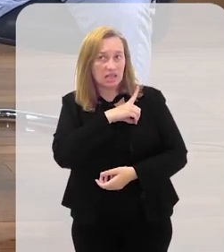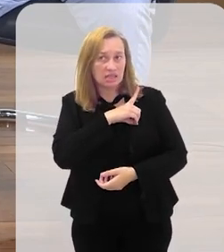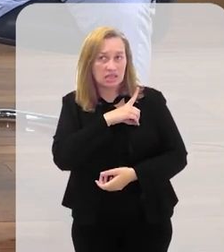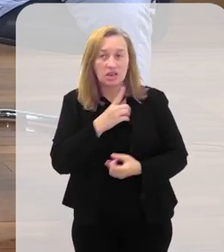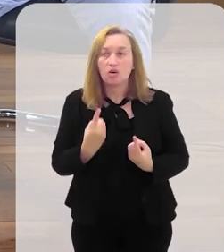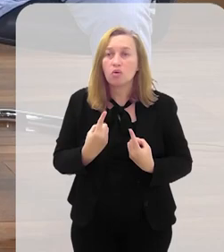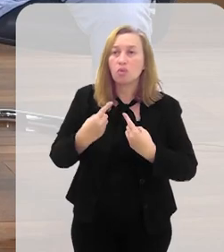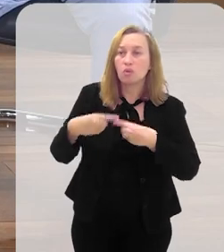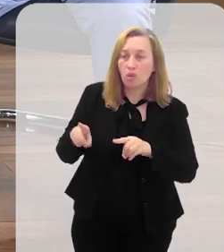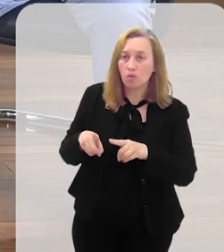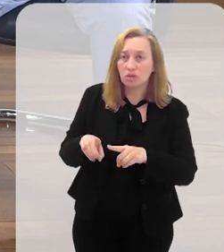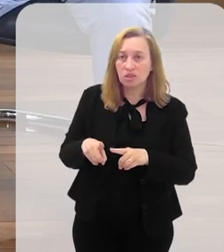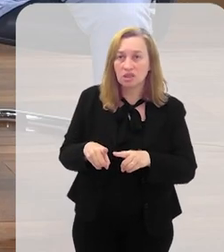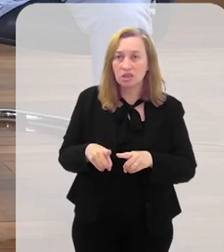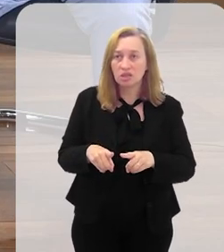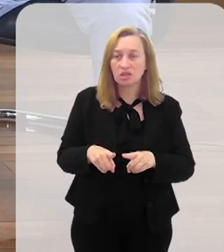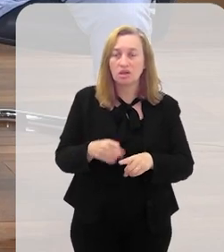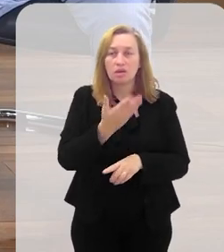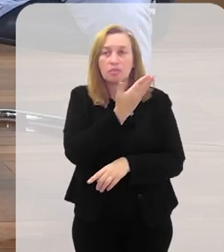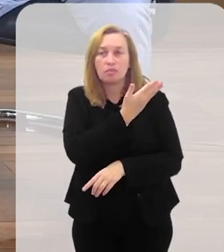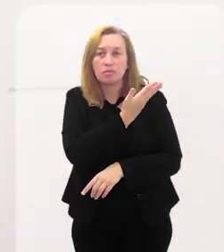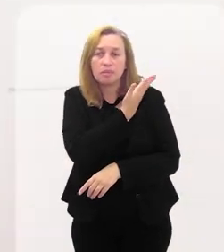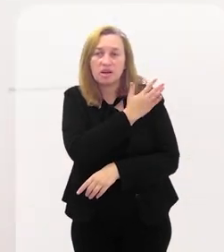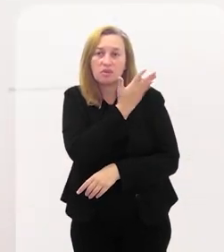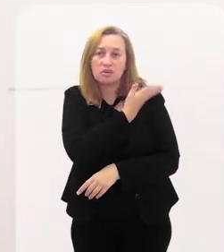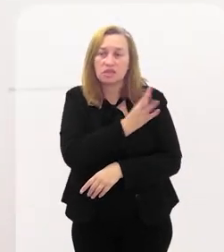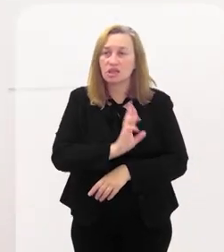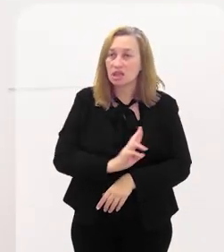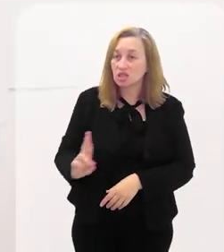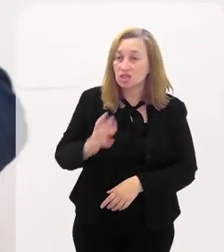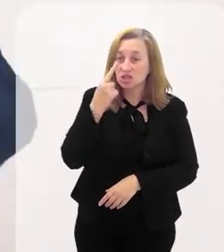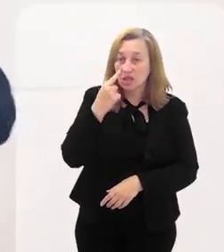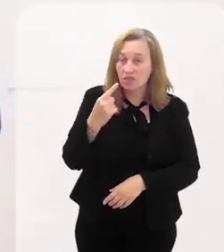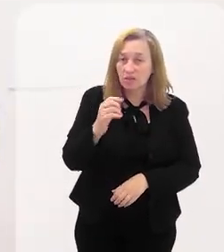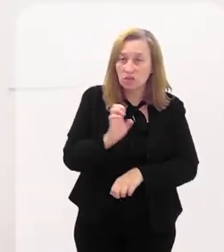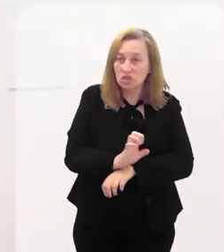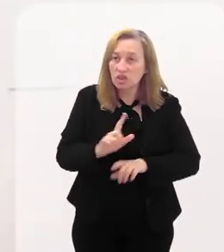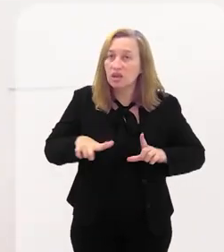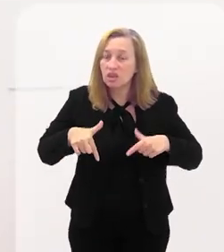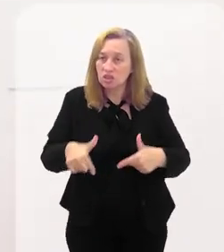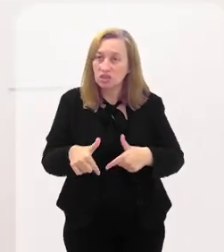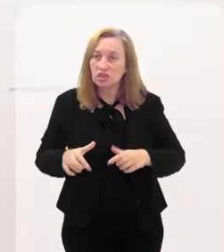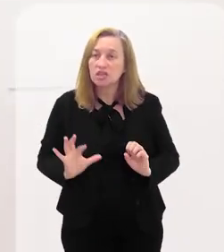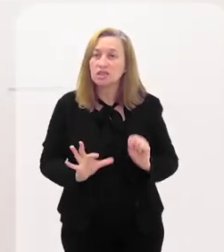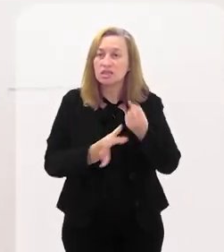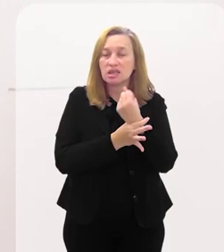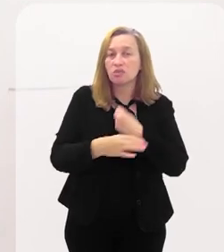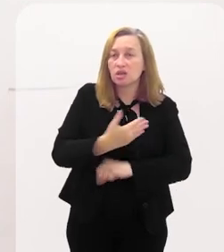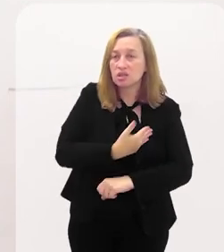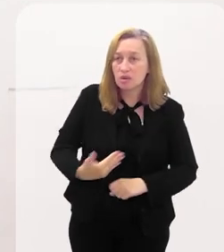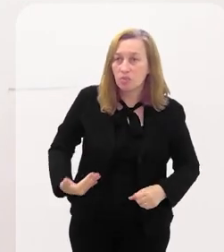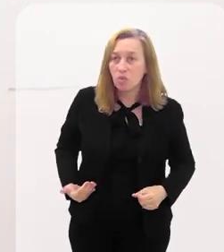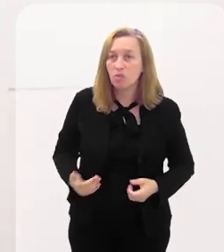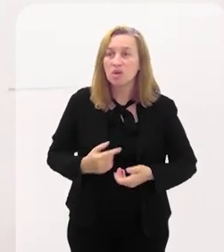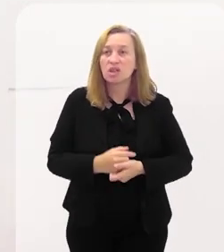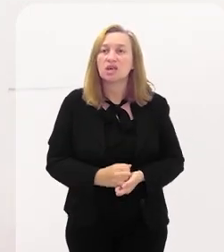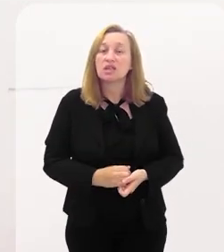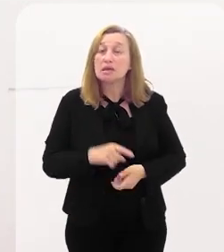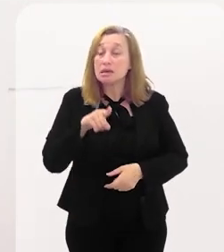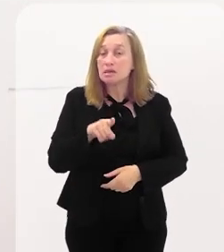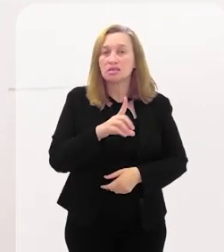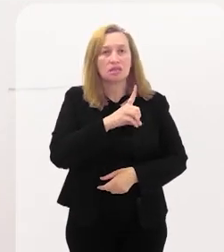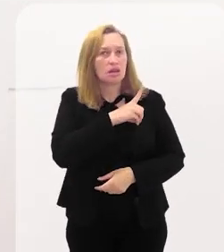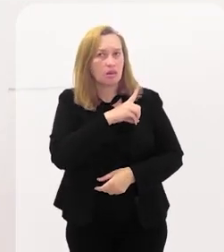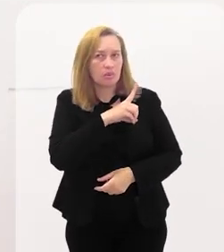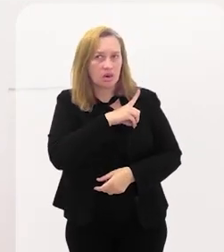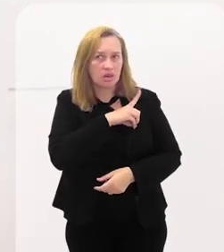de Combate às Intolerâncias, e que a gente está vendo o Estado se mobilizar na questão da segurança pública, e essa